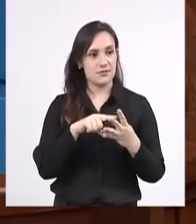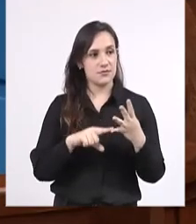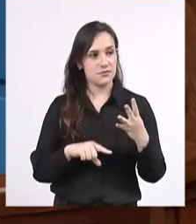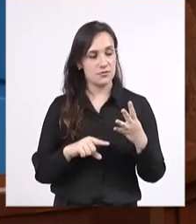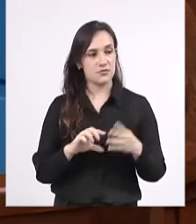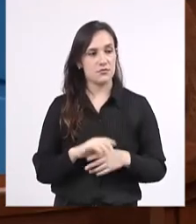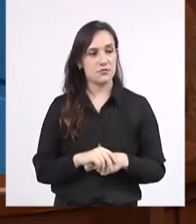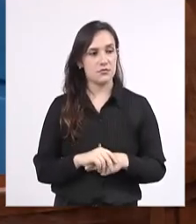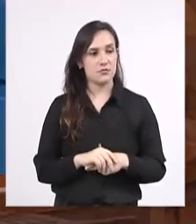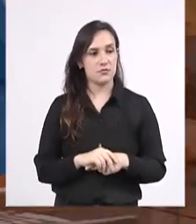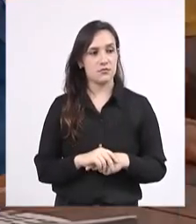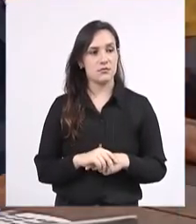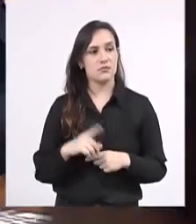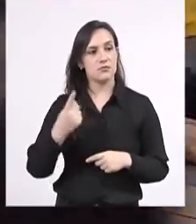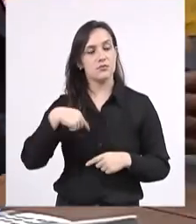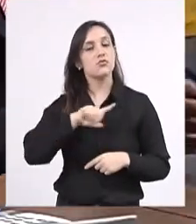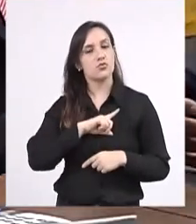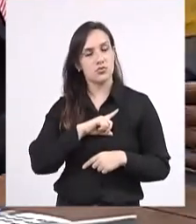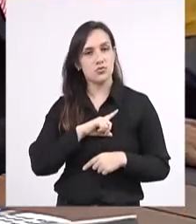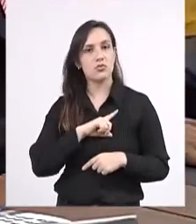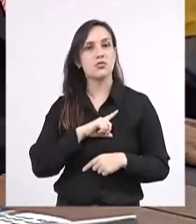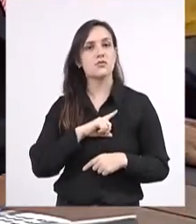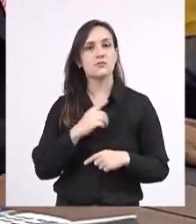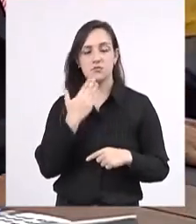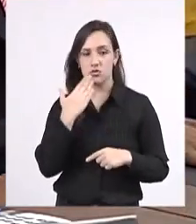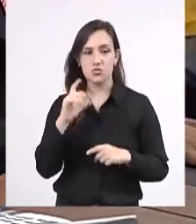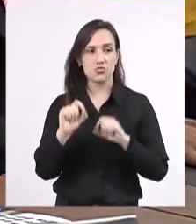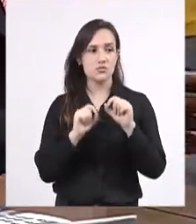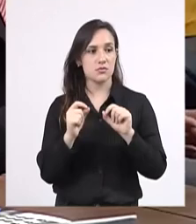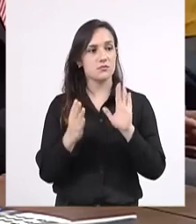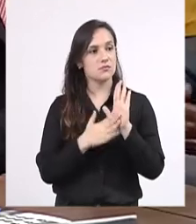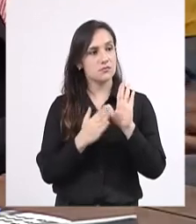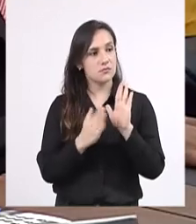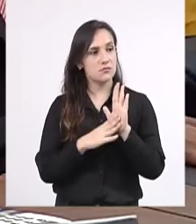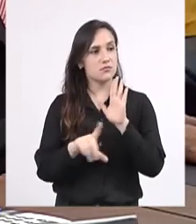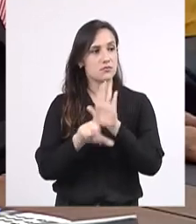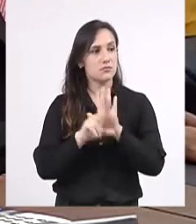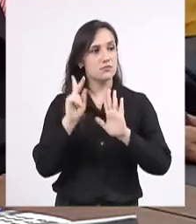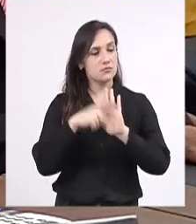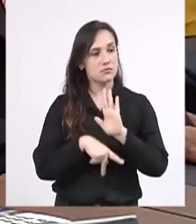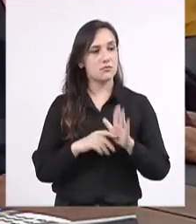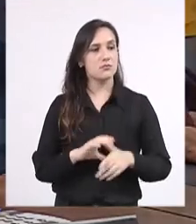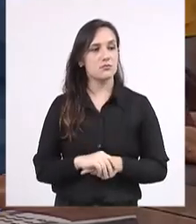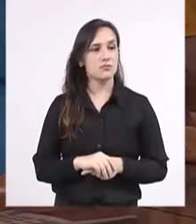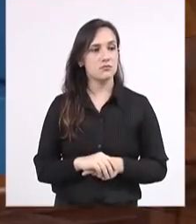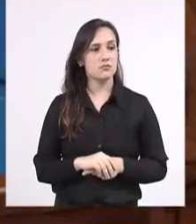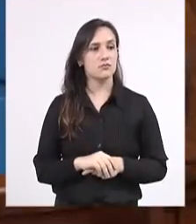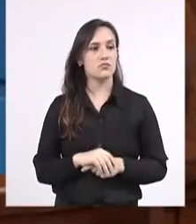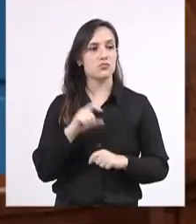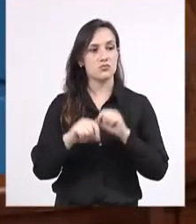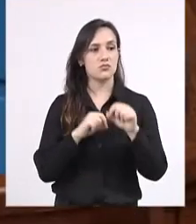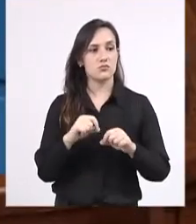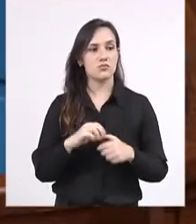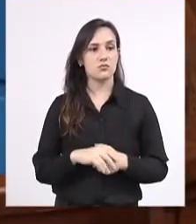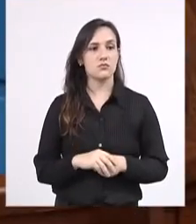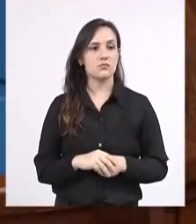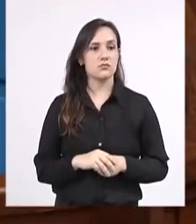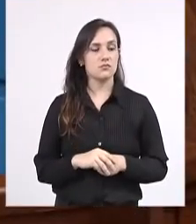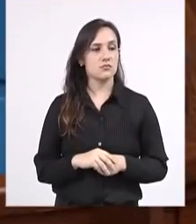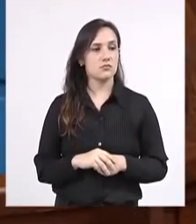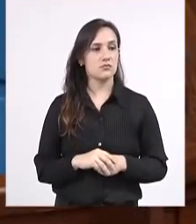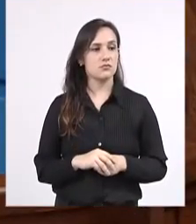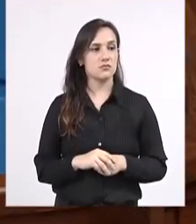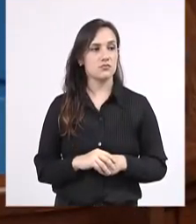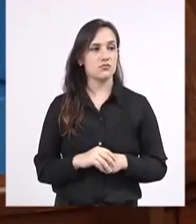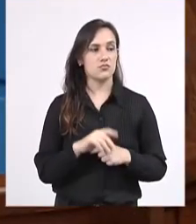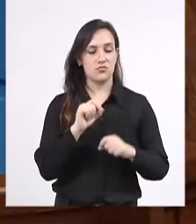Estão nos apoiando, propuseram esse projeto de lei que suprime os dois dispositivos